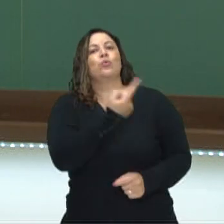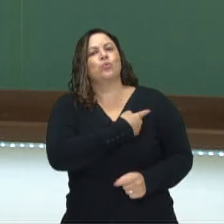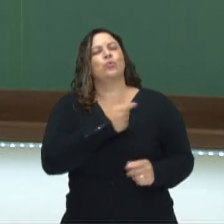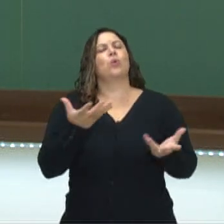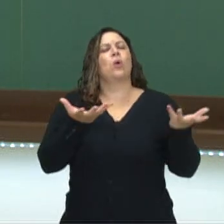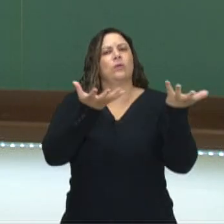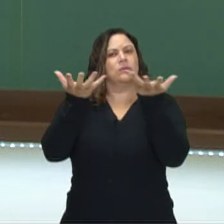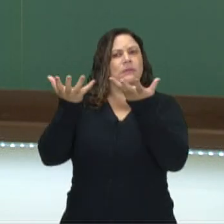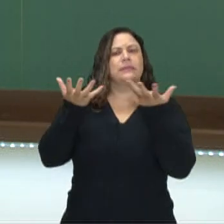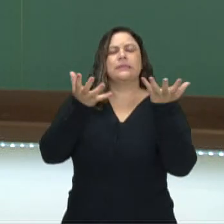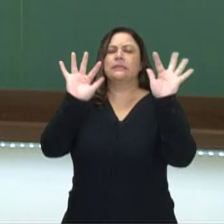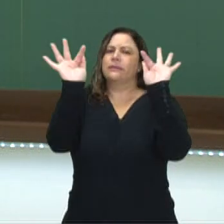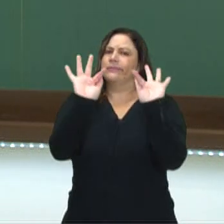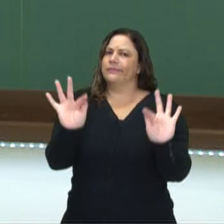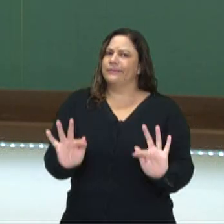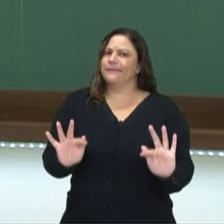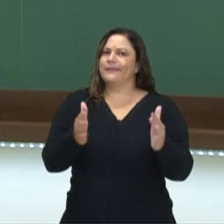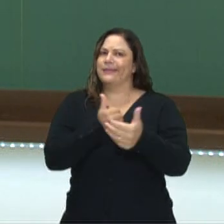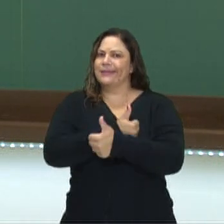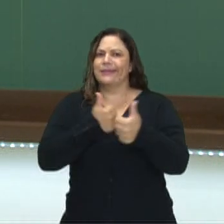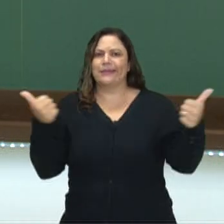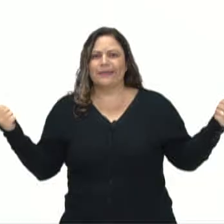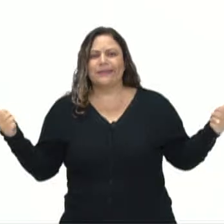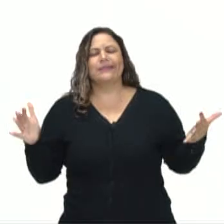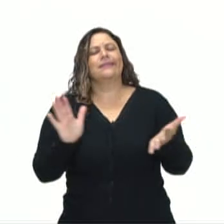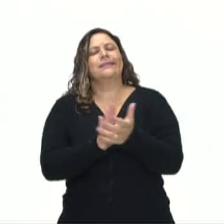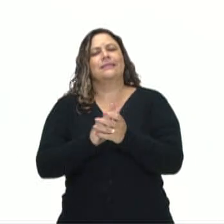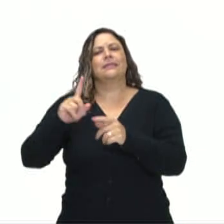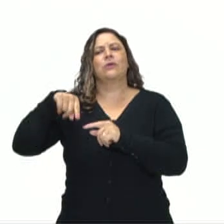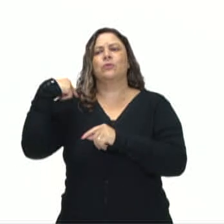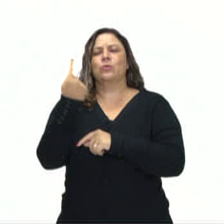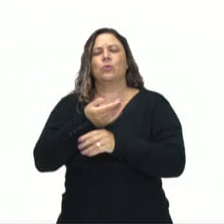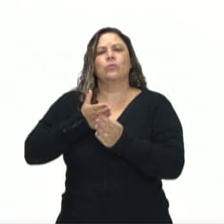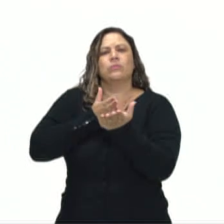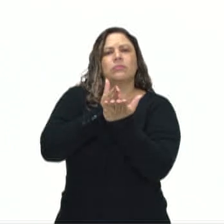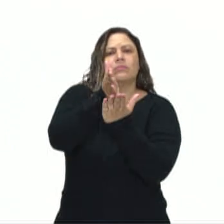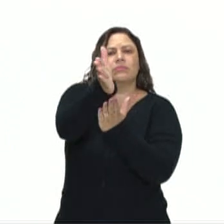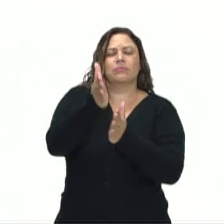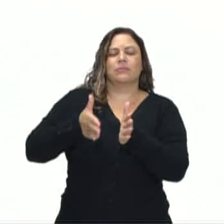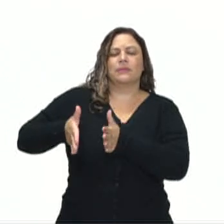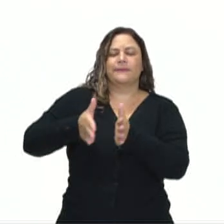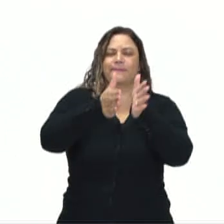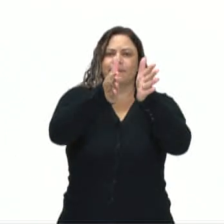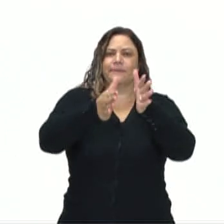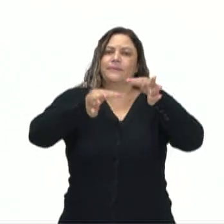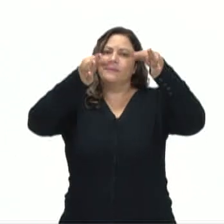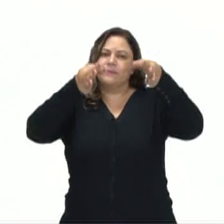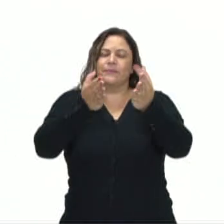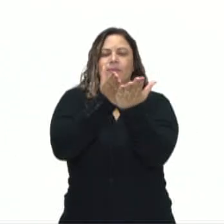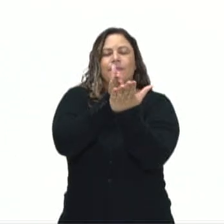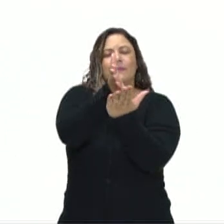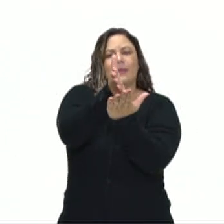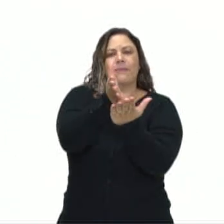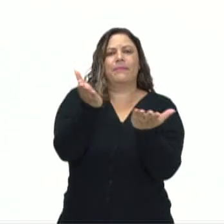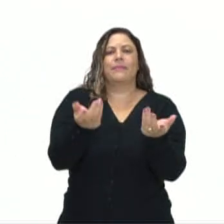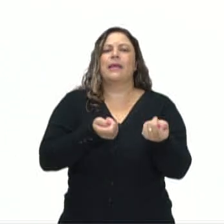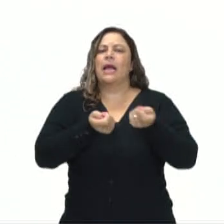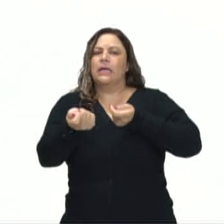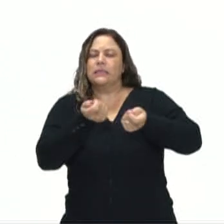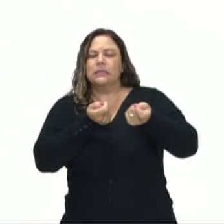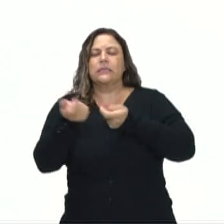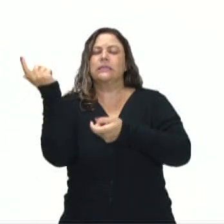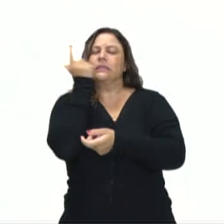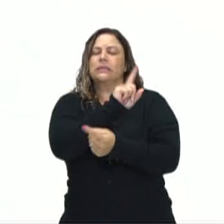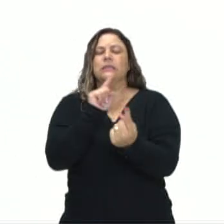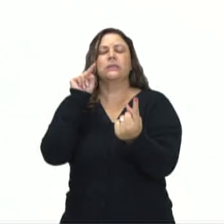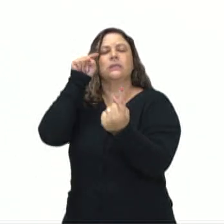queremos ser felizes, tá? Então, quando nós seguimos pelo caminho do justo meio, da mediania, nós conseguimos nos